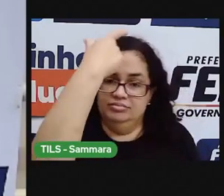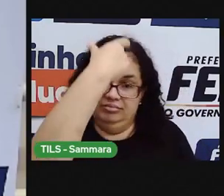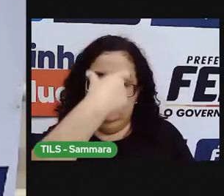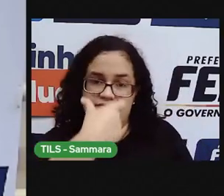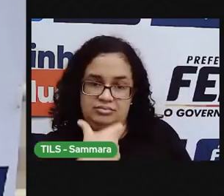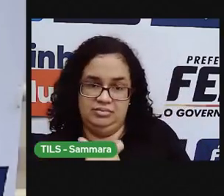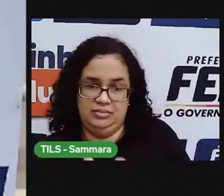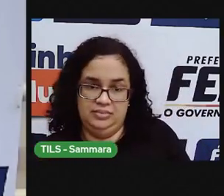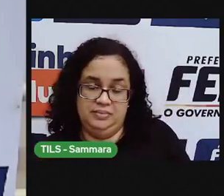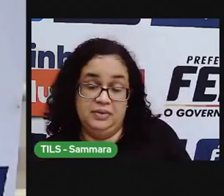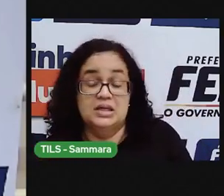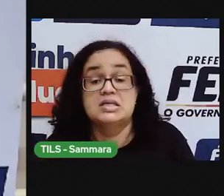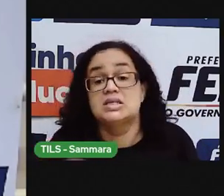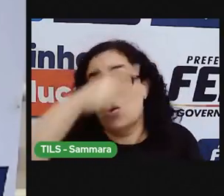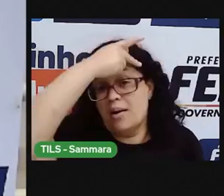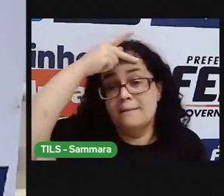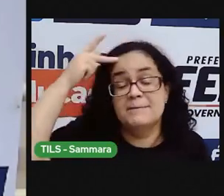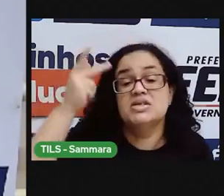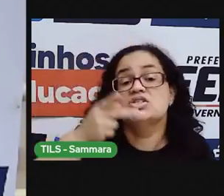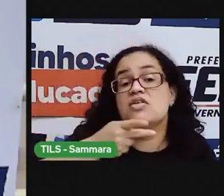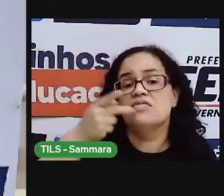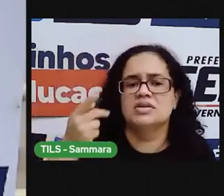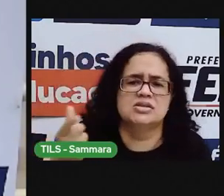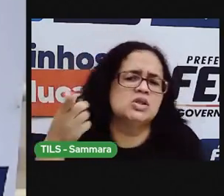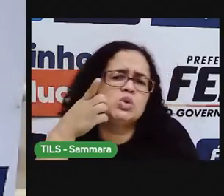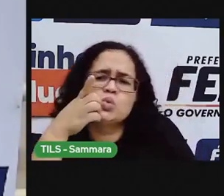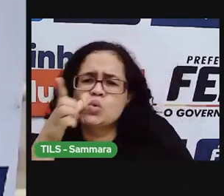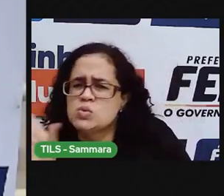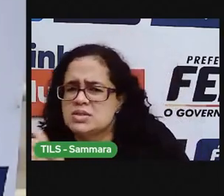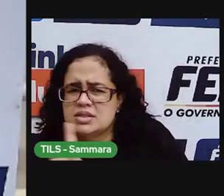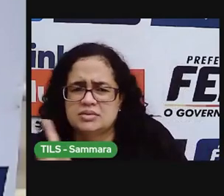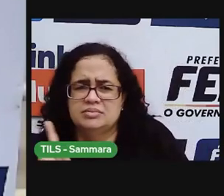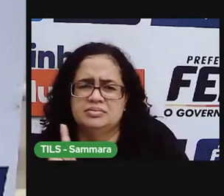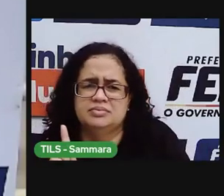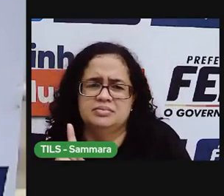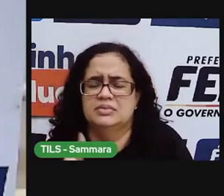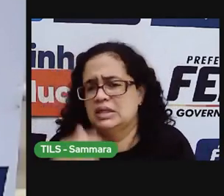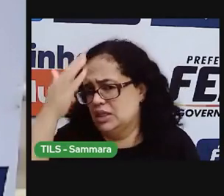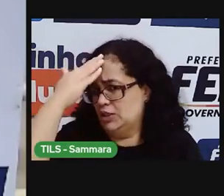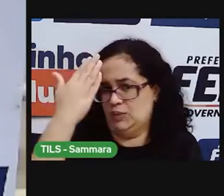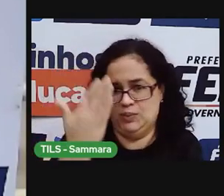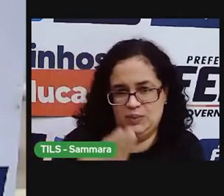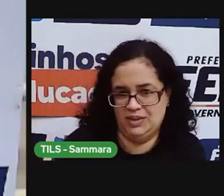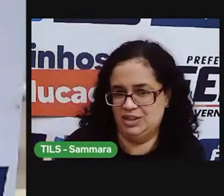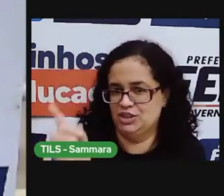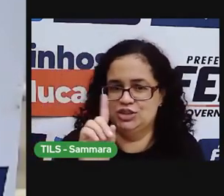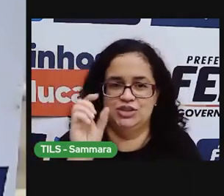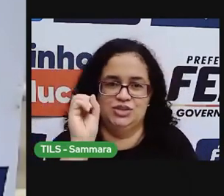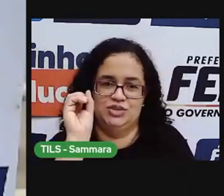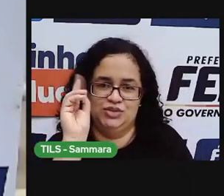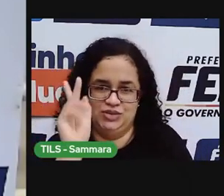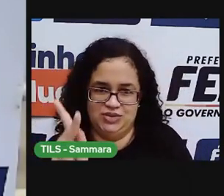gente. Então, se alguém diz que você não consegue algo, não acredite.